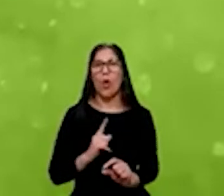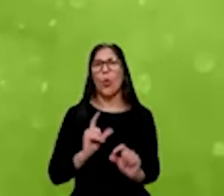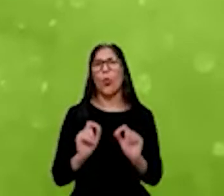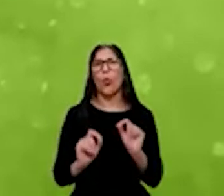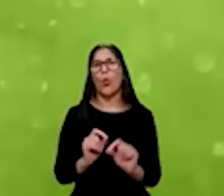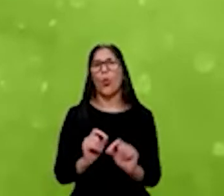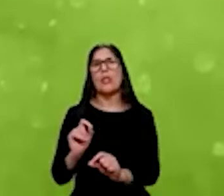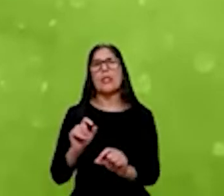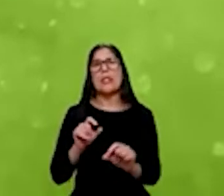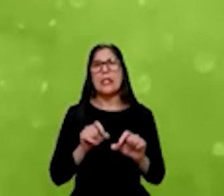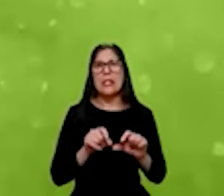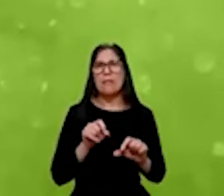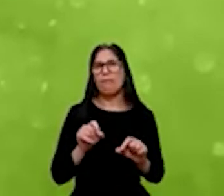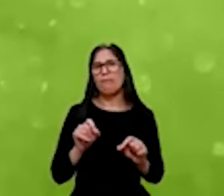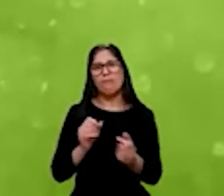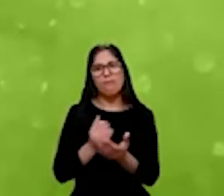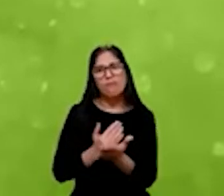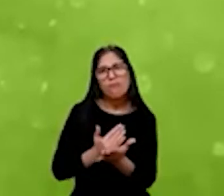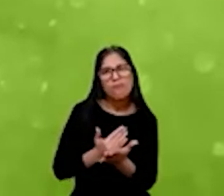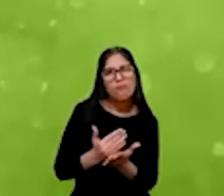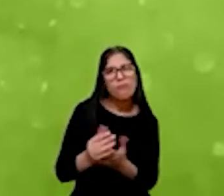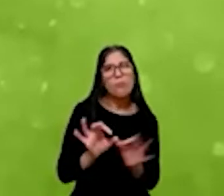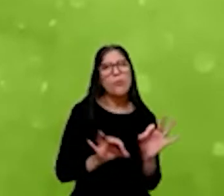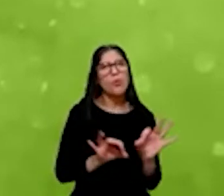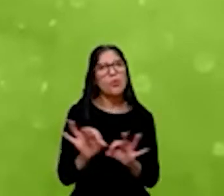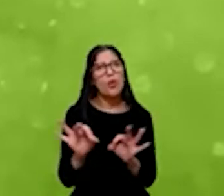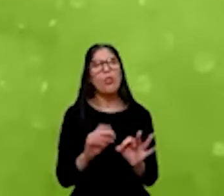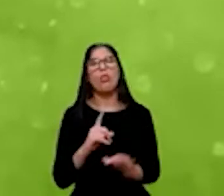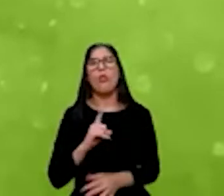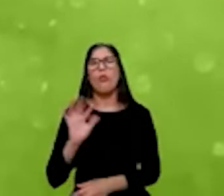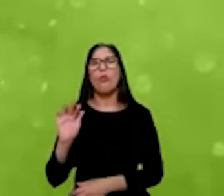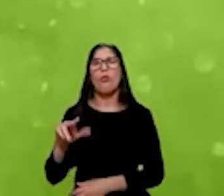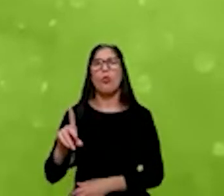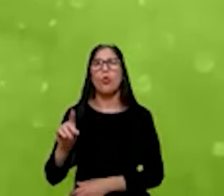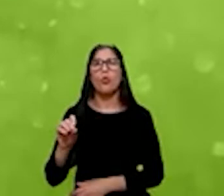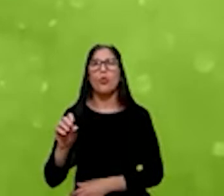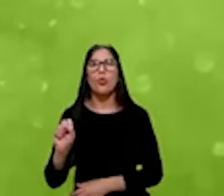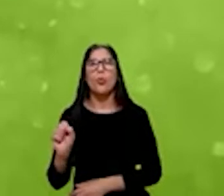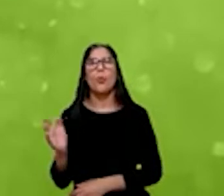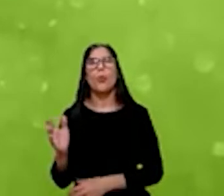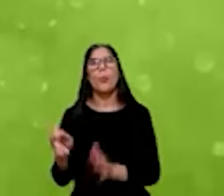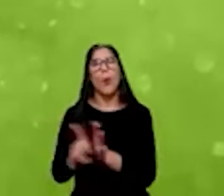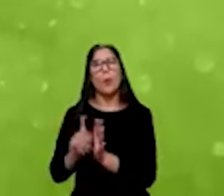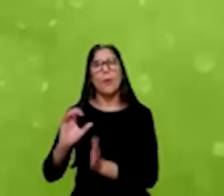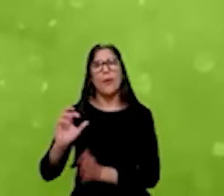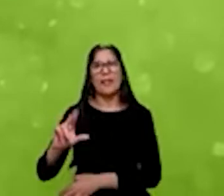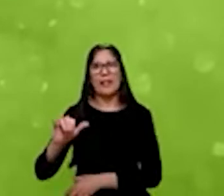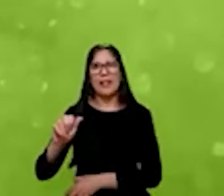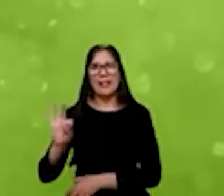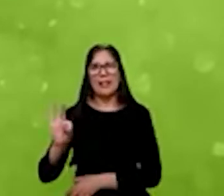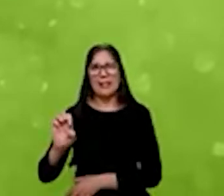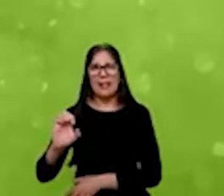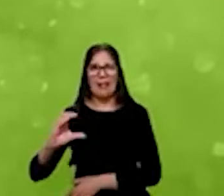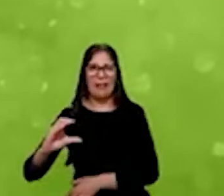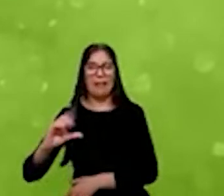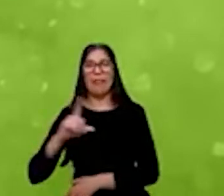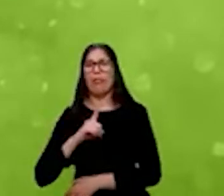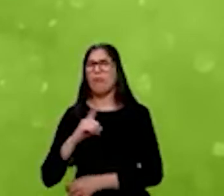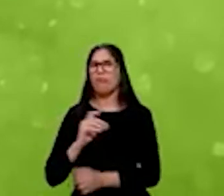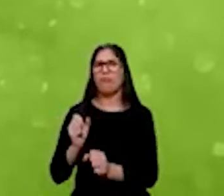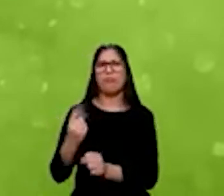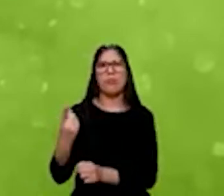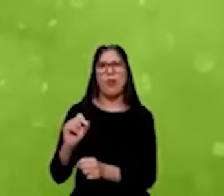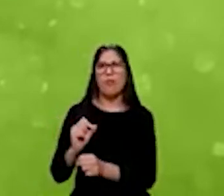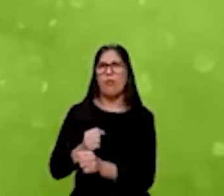que o mais famoso é a nossa série de fundos do Criatec. O primeiro Criatec tem mais de 10 anos que